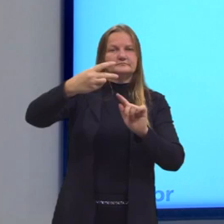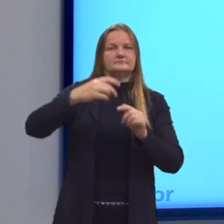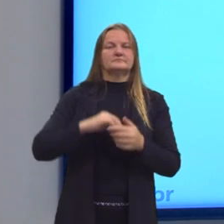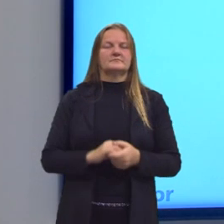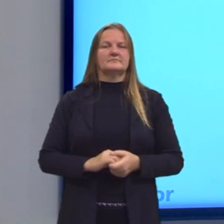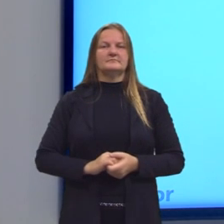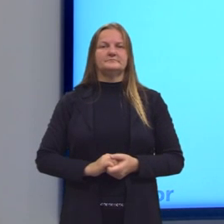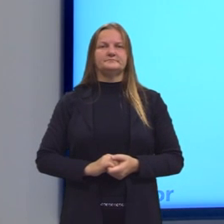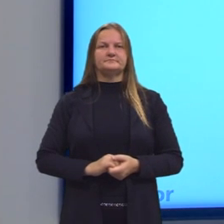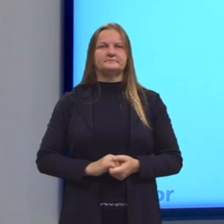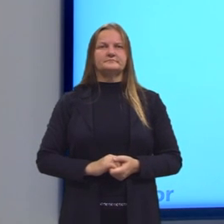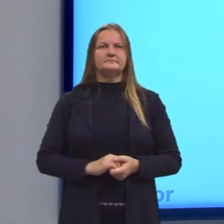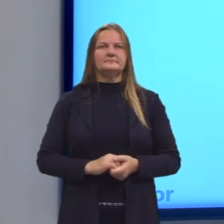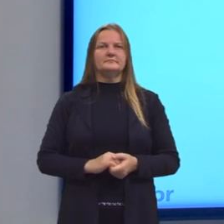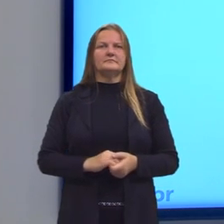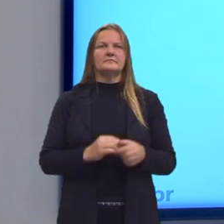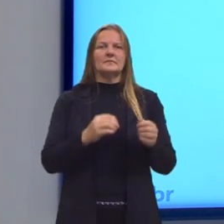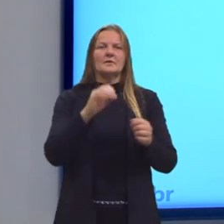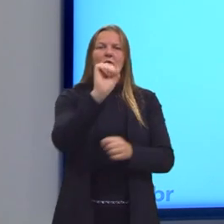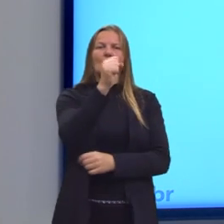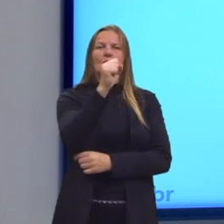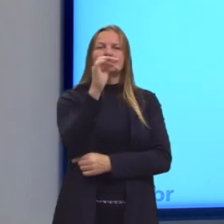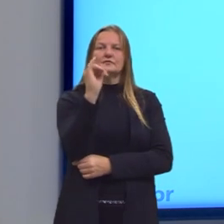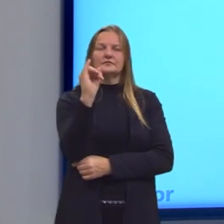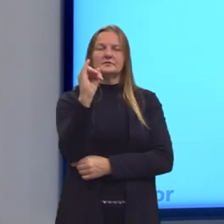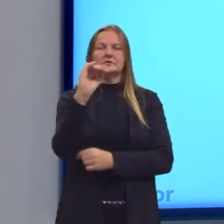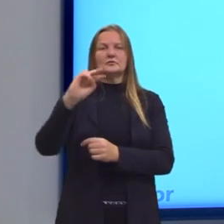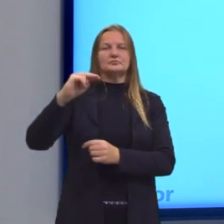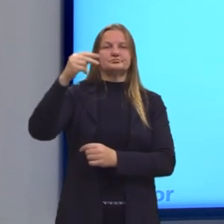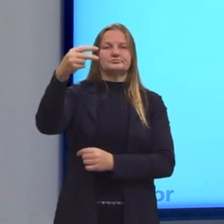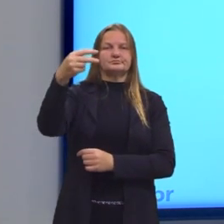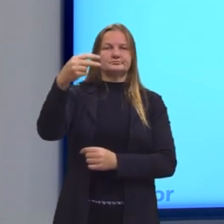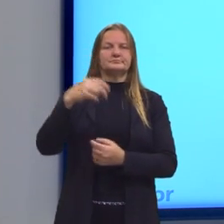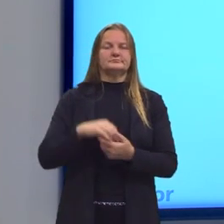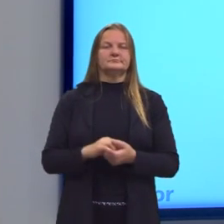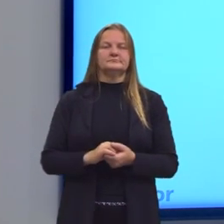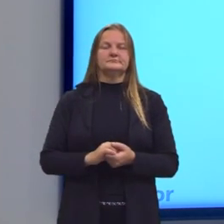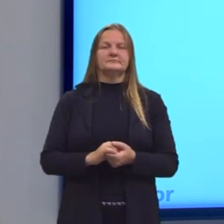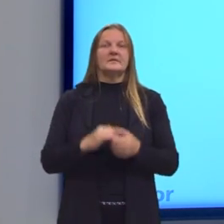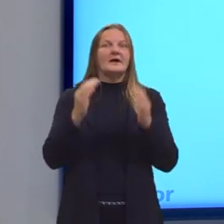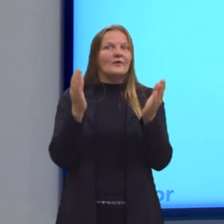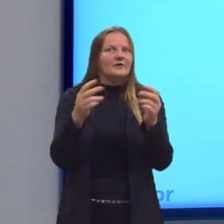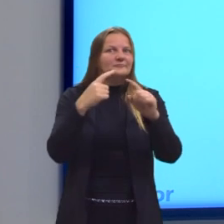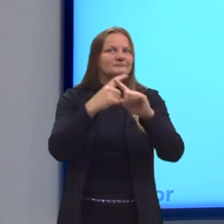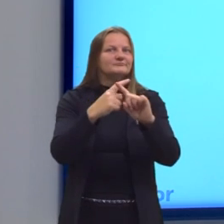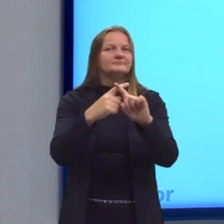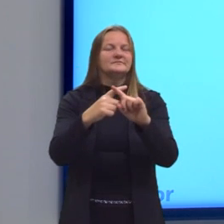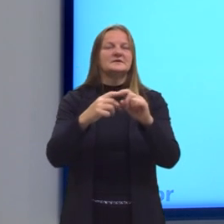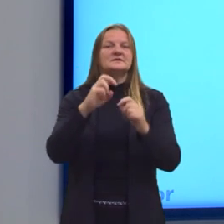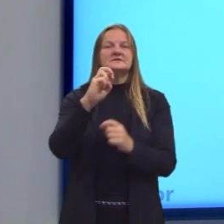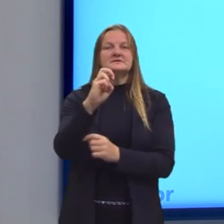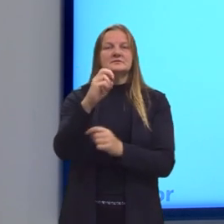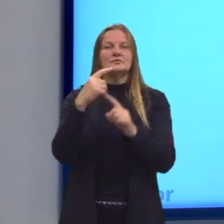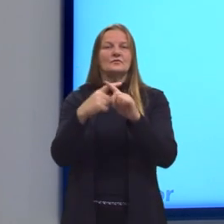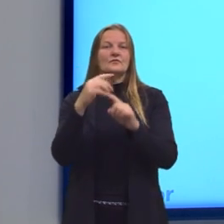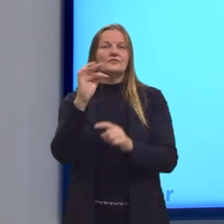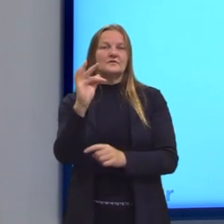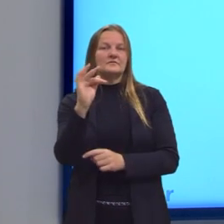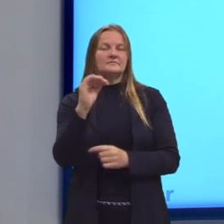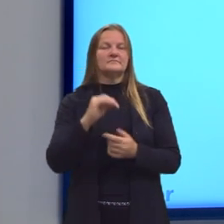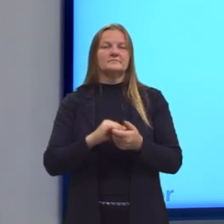2. Então, aqui, 8 FI ao quadrado. Agora, multiplicando 5 por FI,